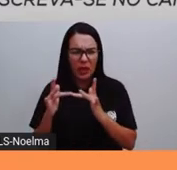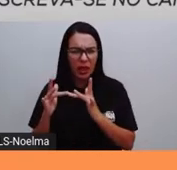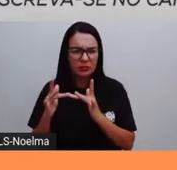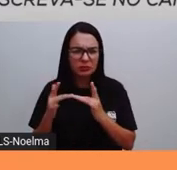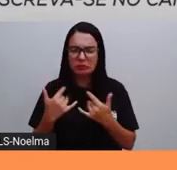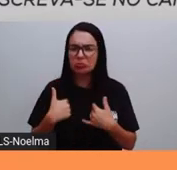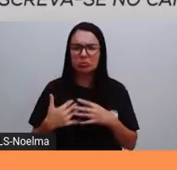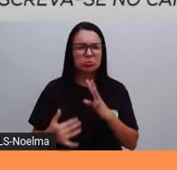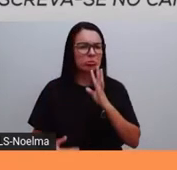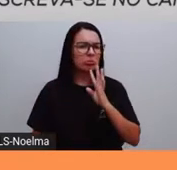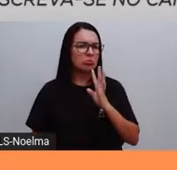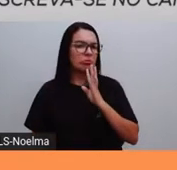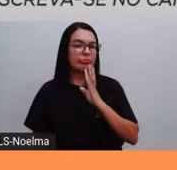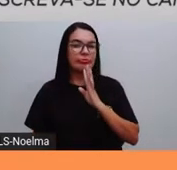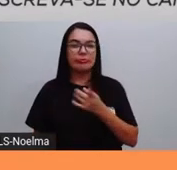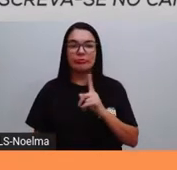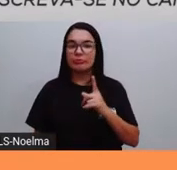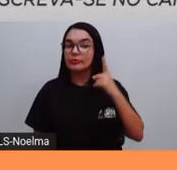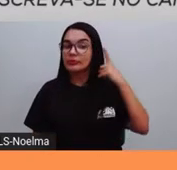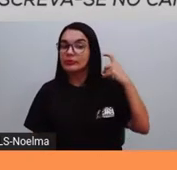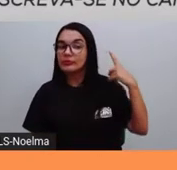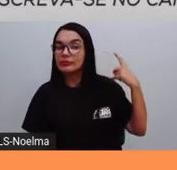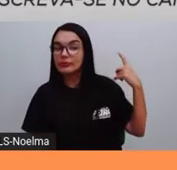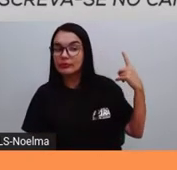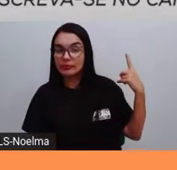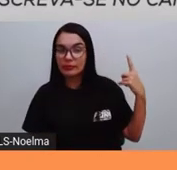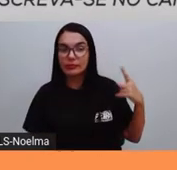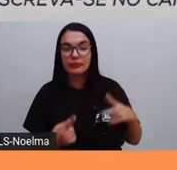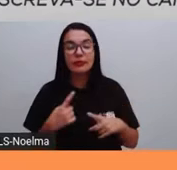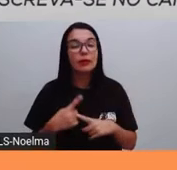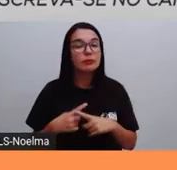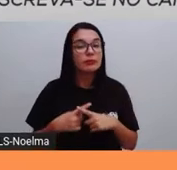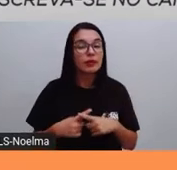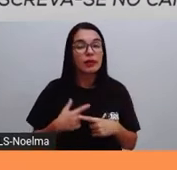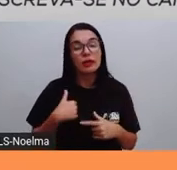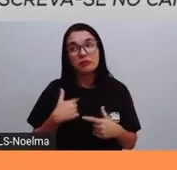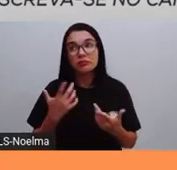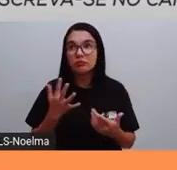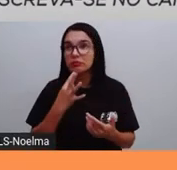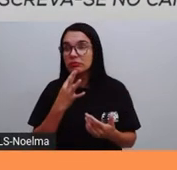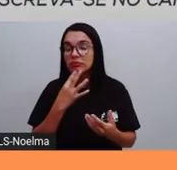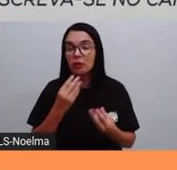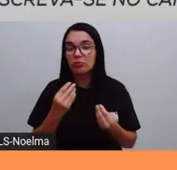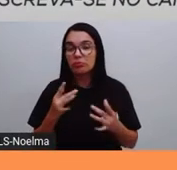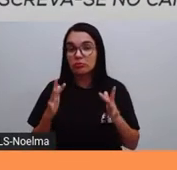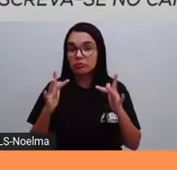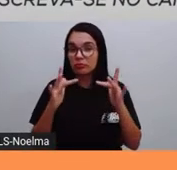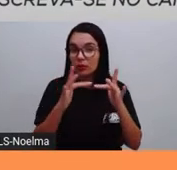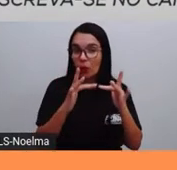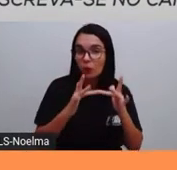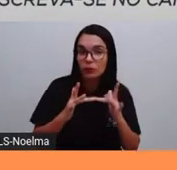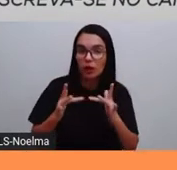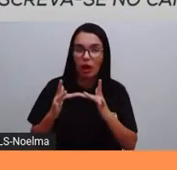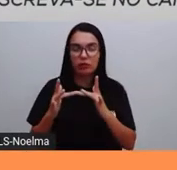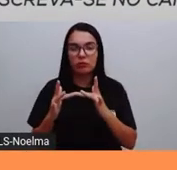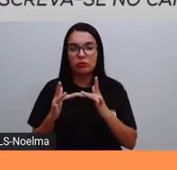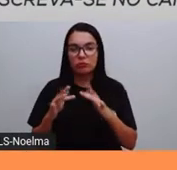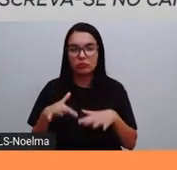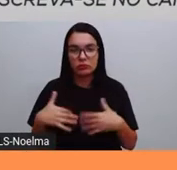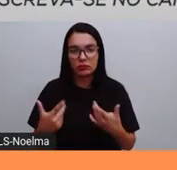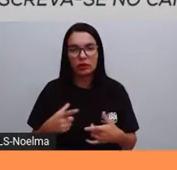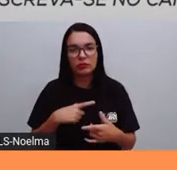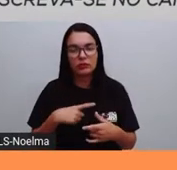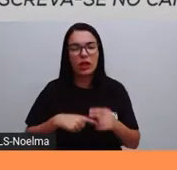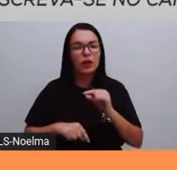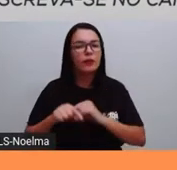mesmo que a pró não reconheceu, tá? Porque provavelmente não é um animal da minha convivência. Então, a gente tem a